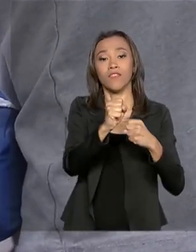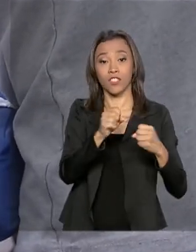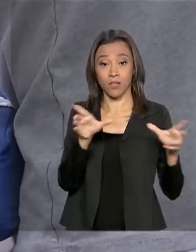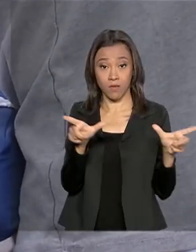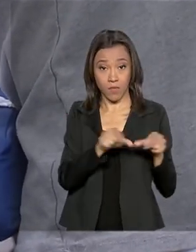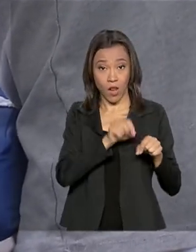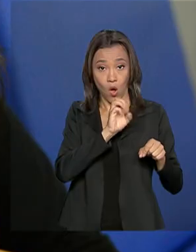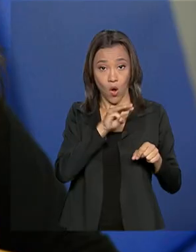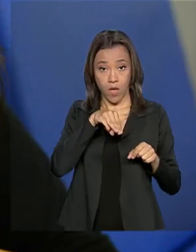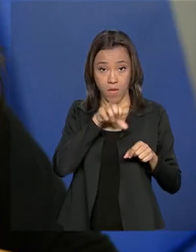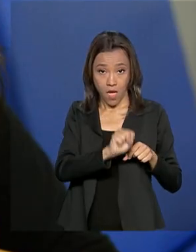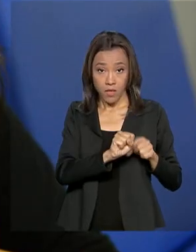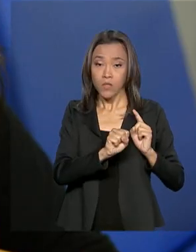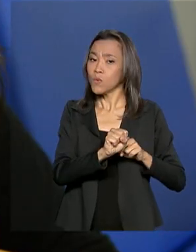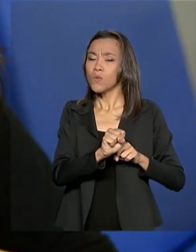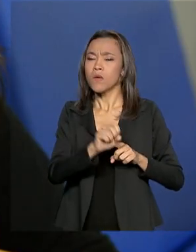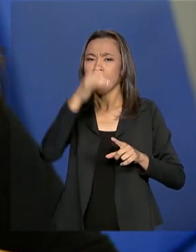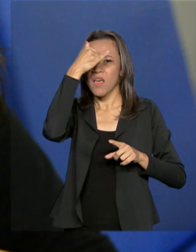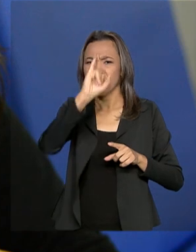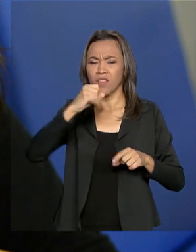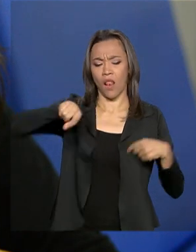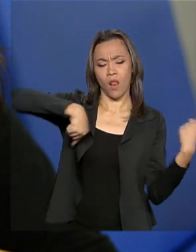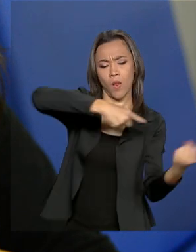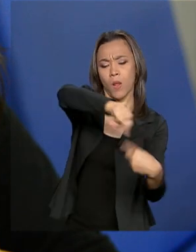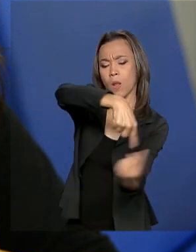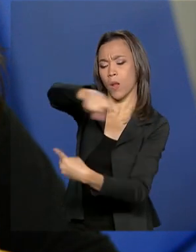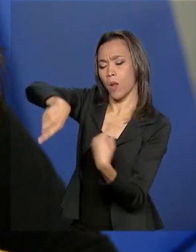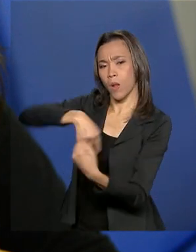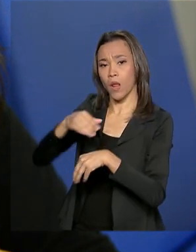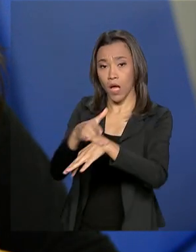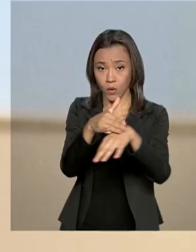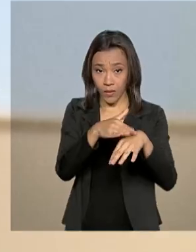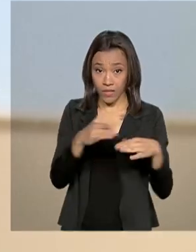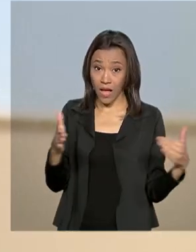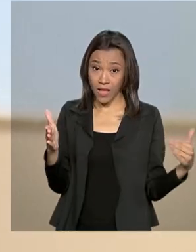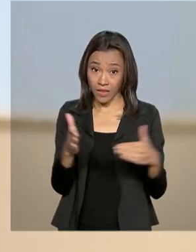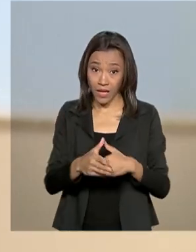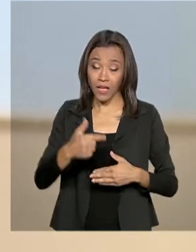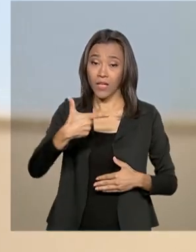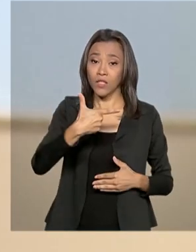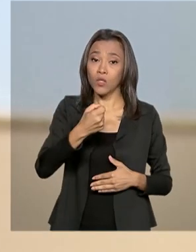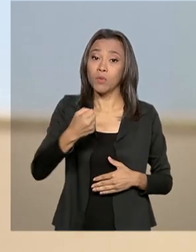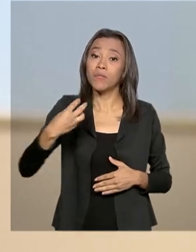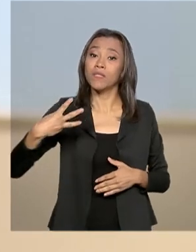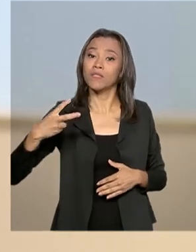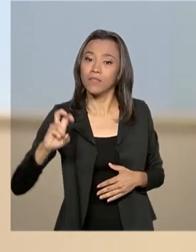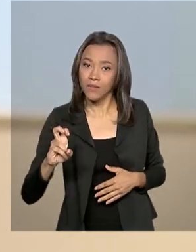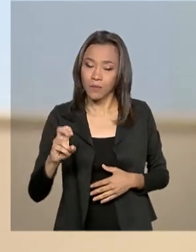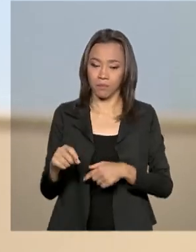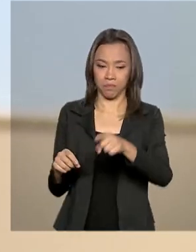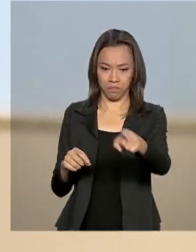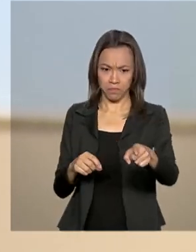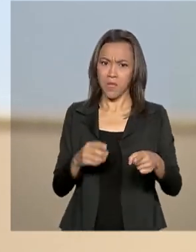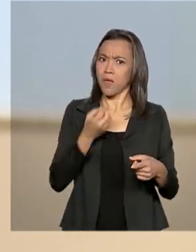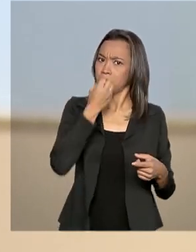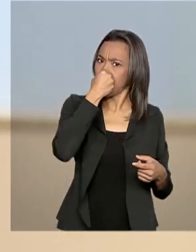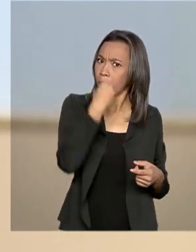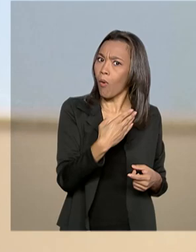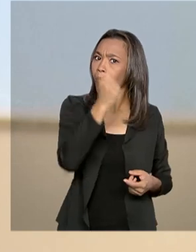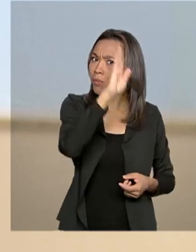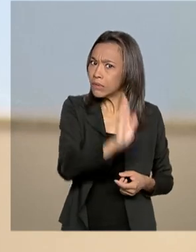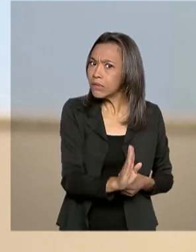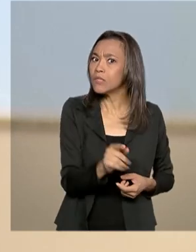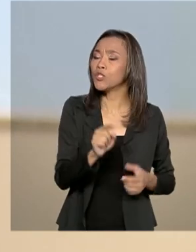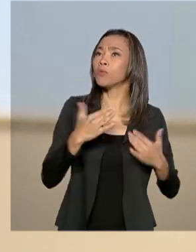Saúde de reduzir a circulação da doença até 2035. Uma posição bastante privilegiada de mostrar para o